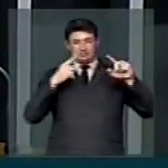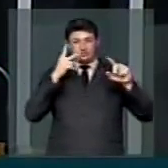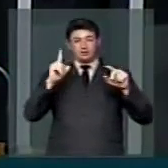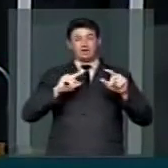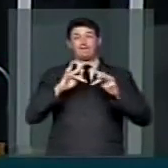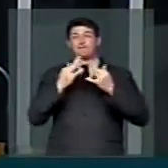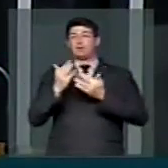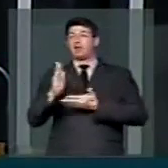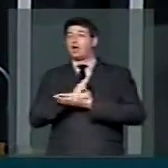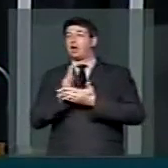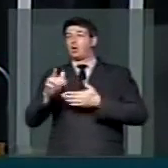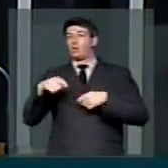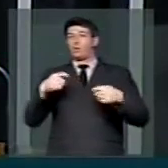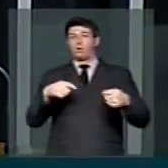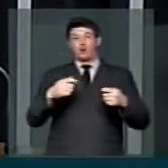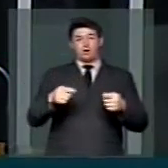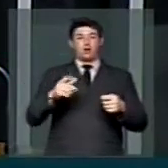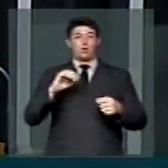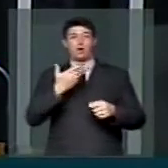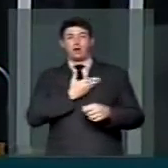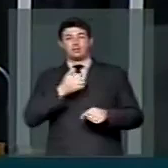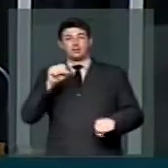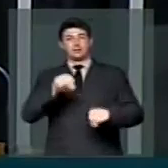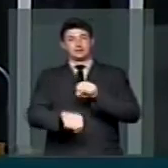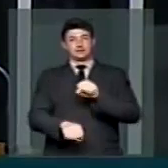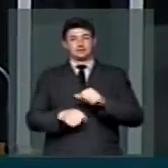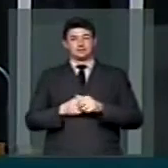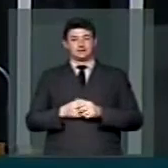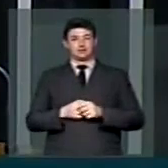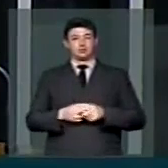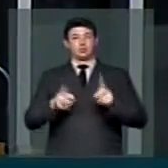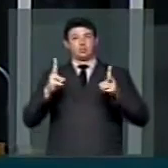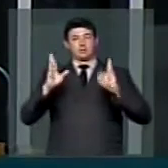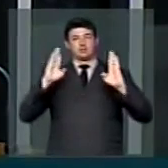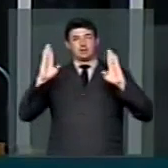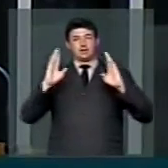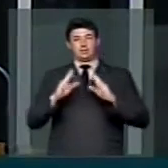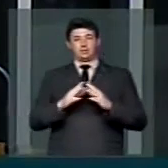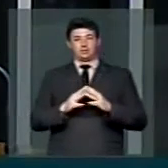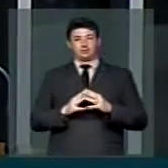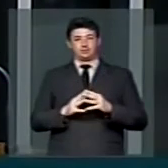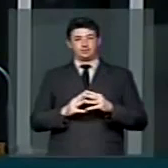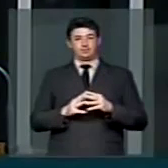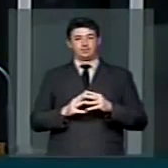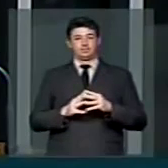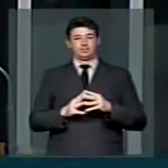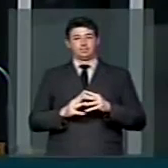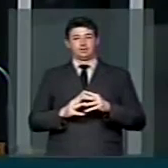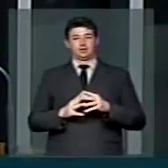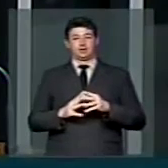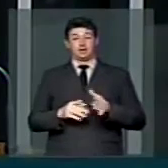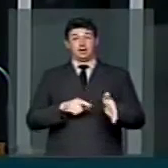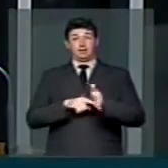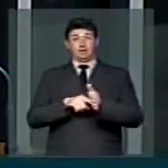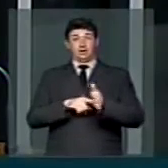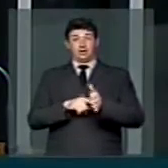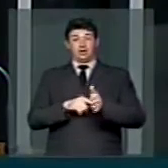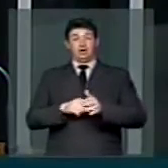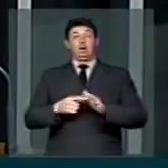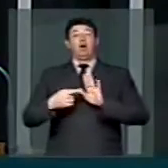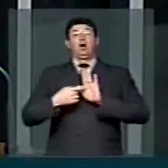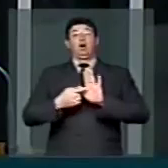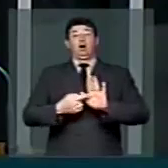parente ou amigo assassinado no mesmo período. O levantamento aponta